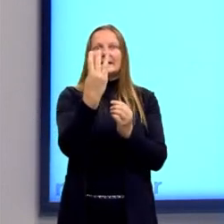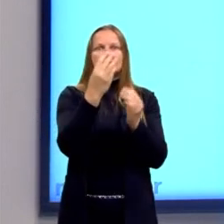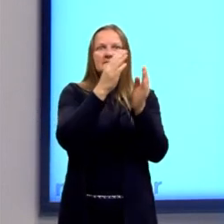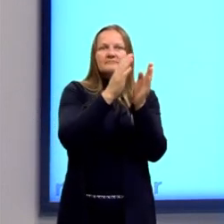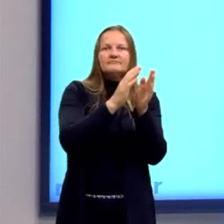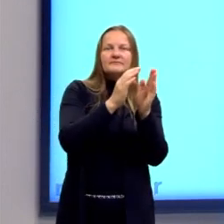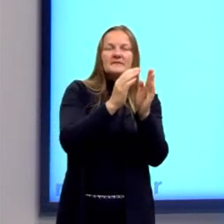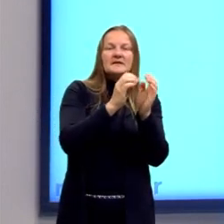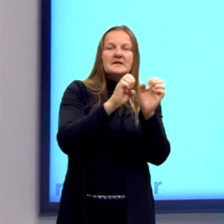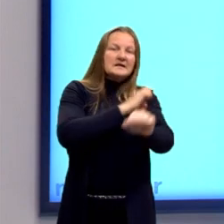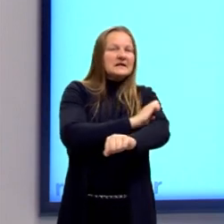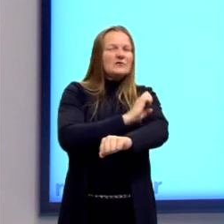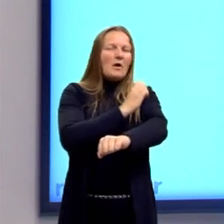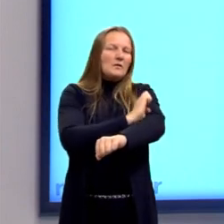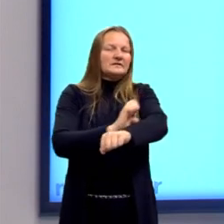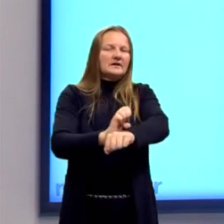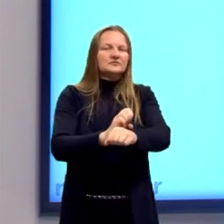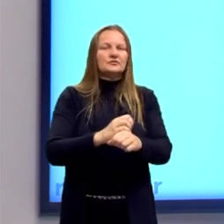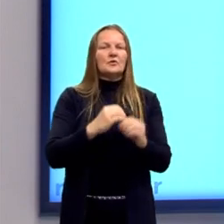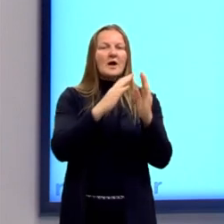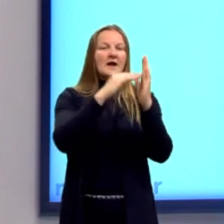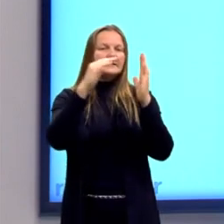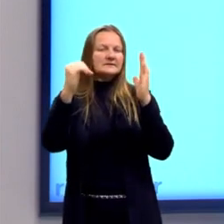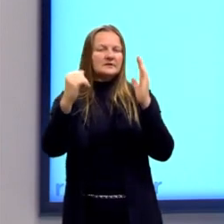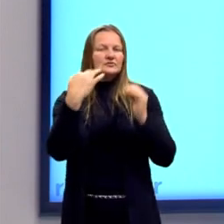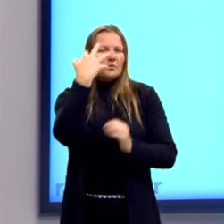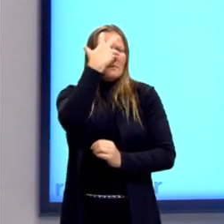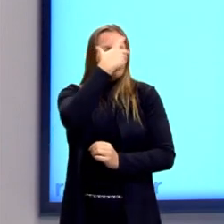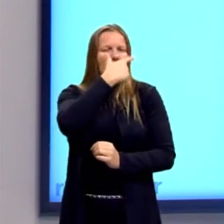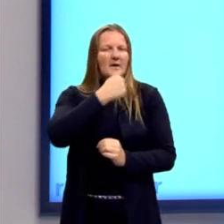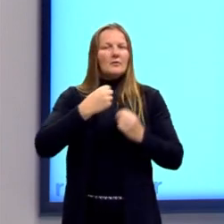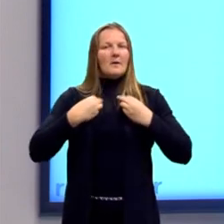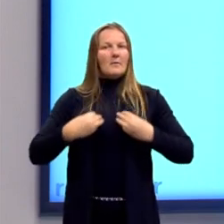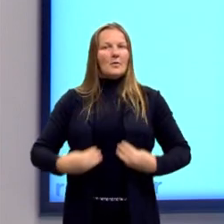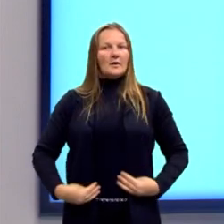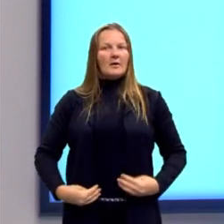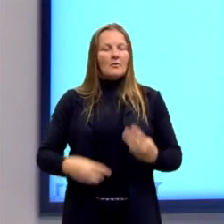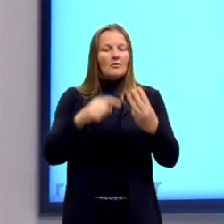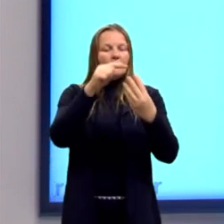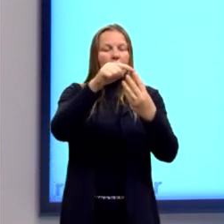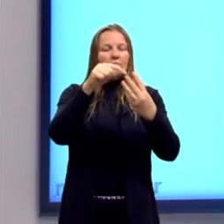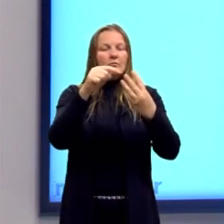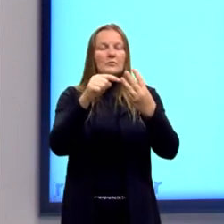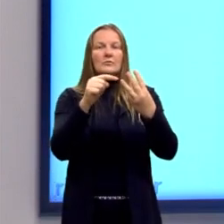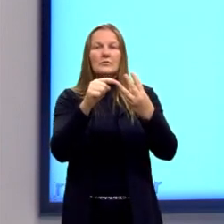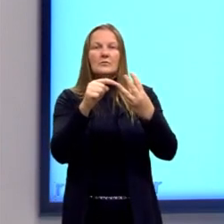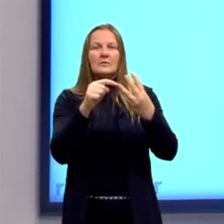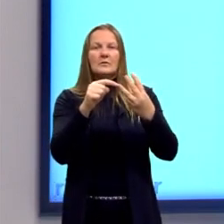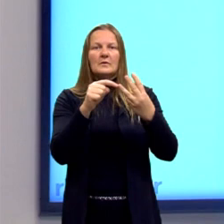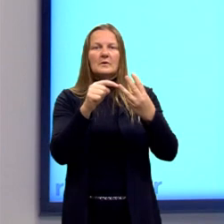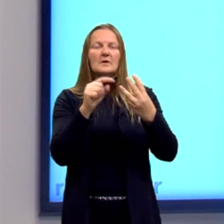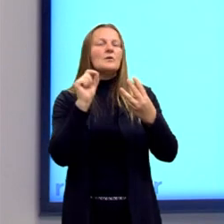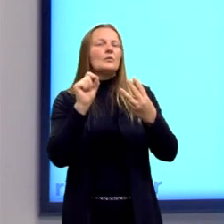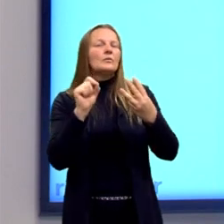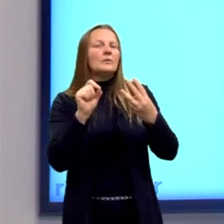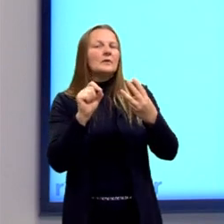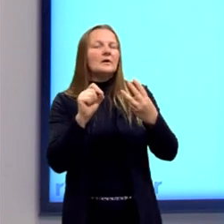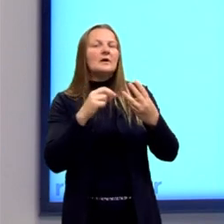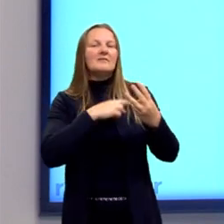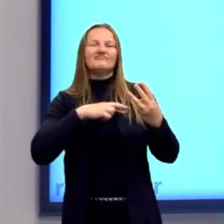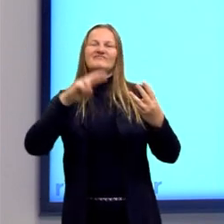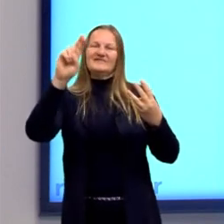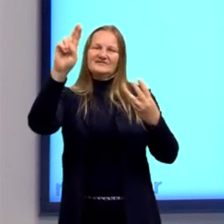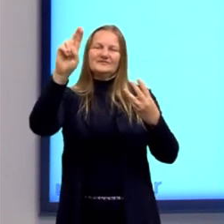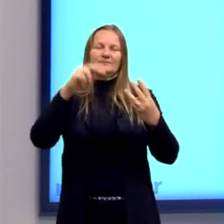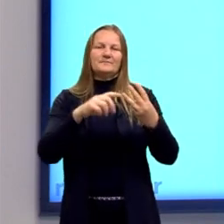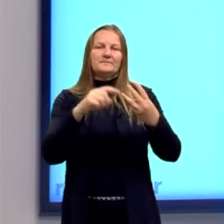estético, belo, a ética, a questão da moral. Mas o último estágio para o Kierkegaard era a religião,